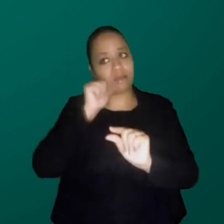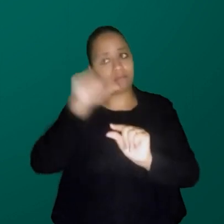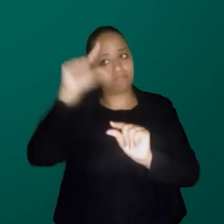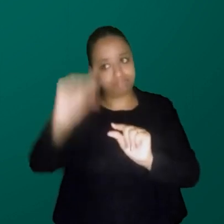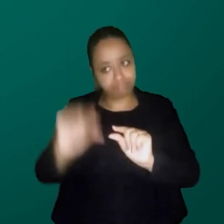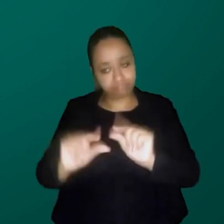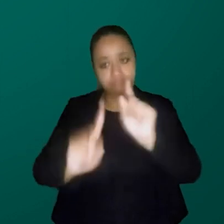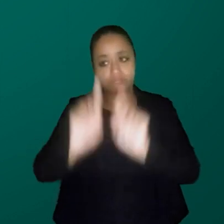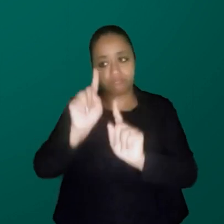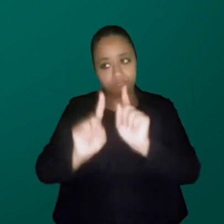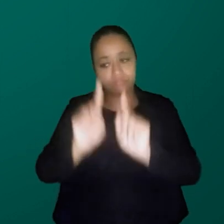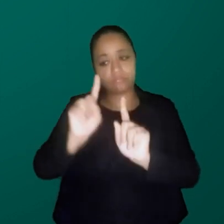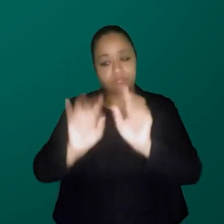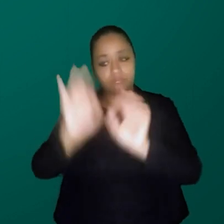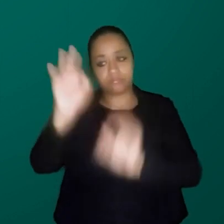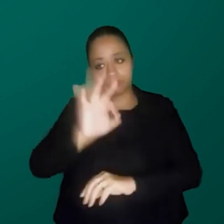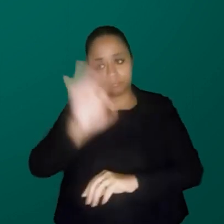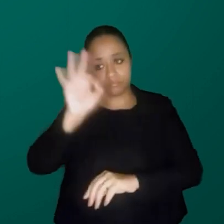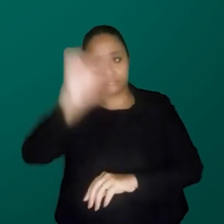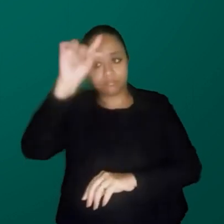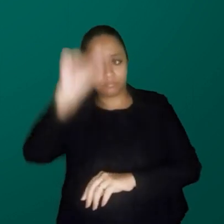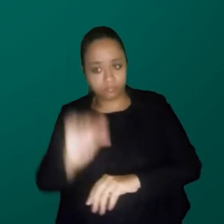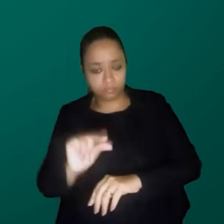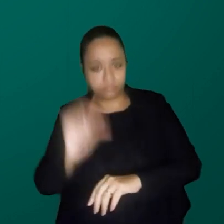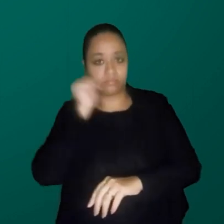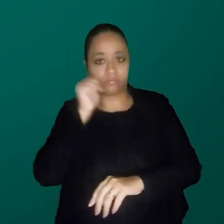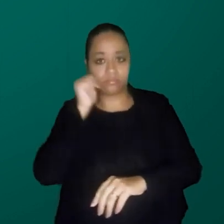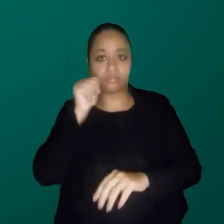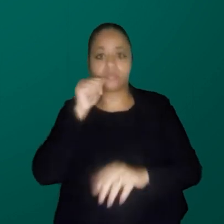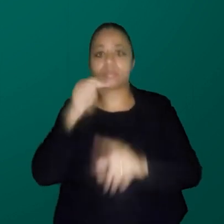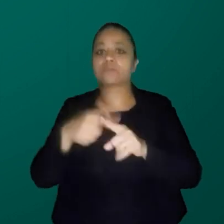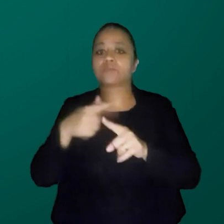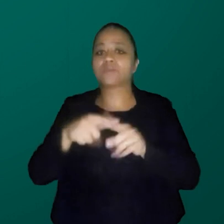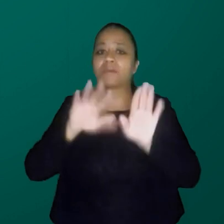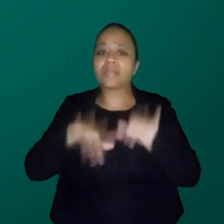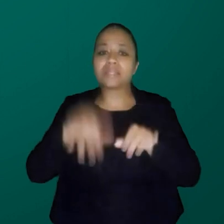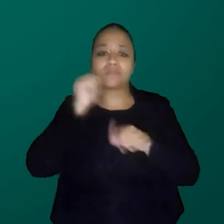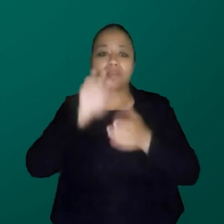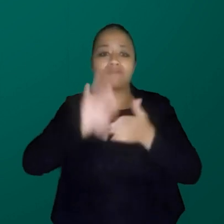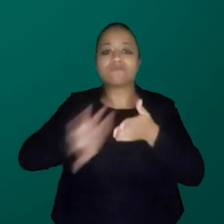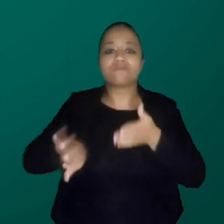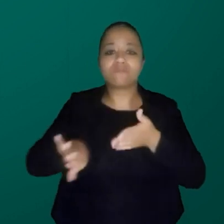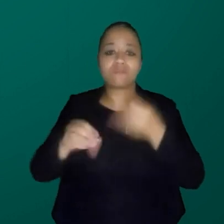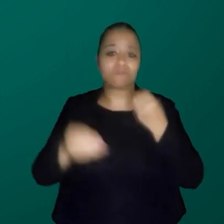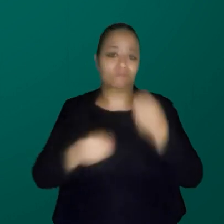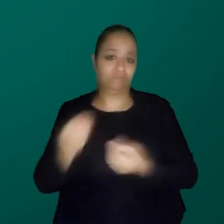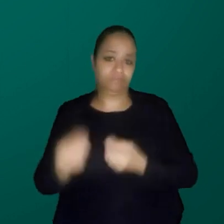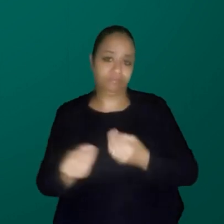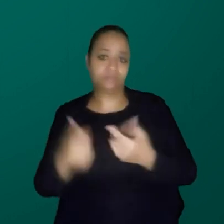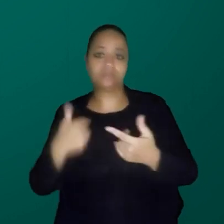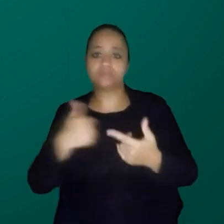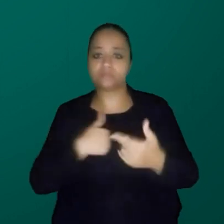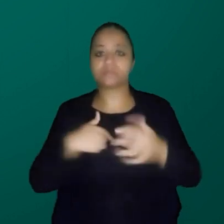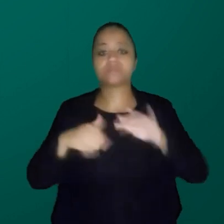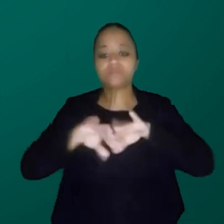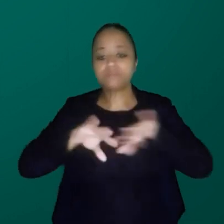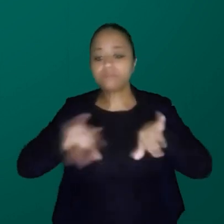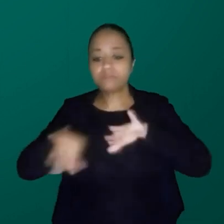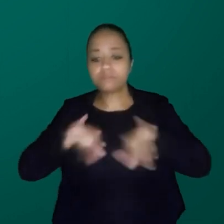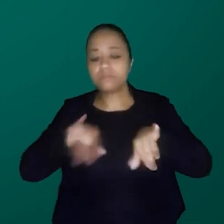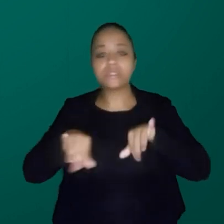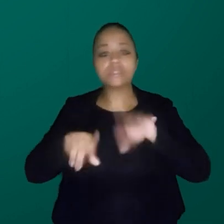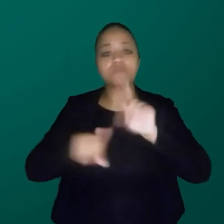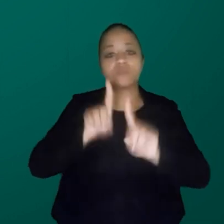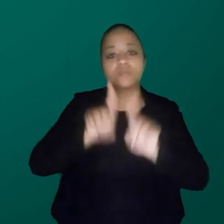Então, assim, é um processo que a gente vai ficando fora do jogo e eu propositalmente separei o